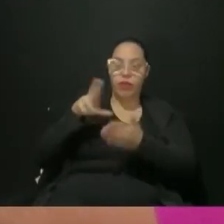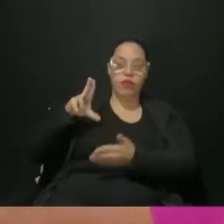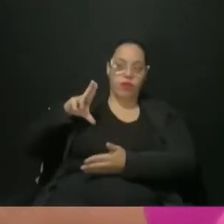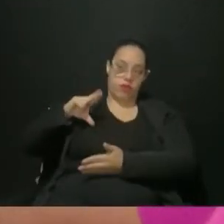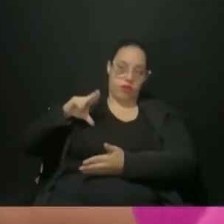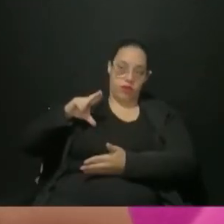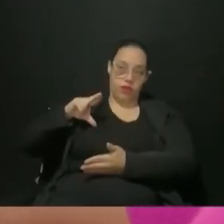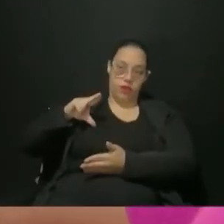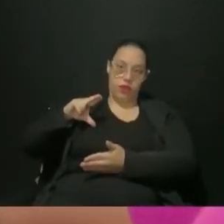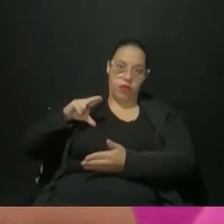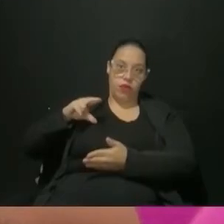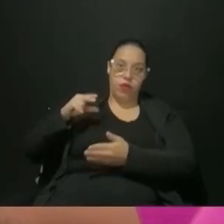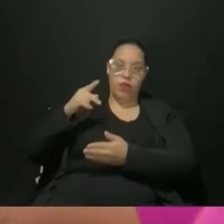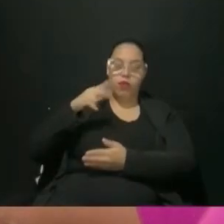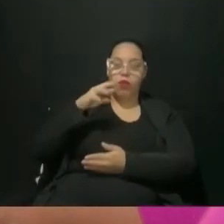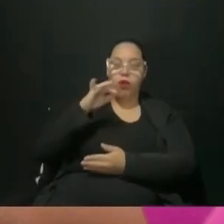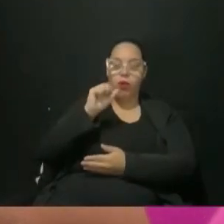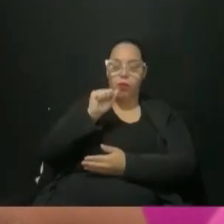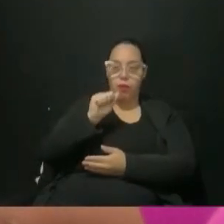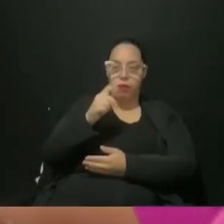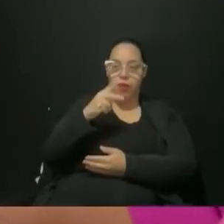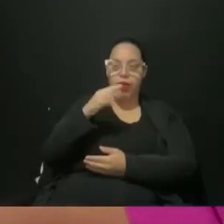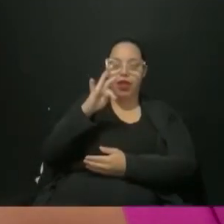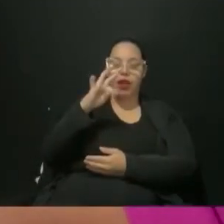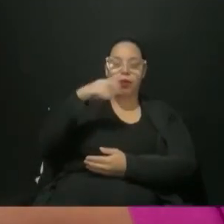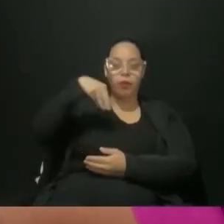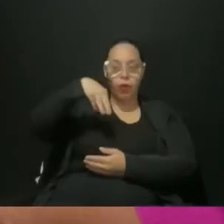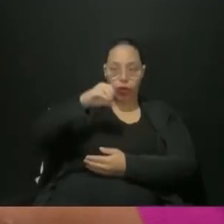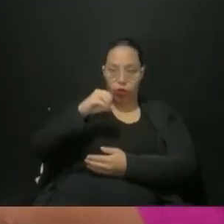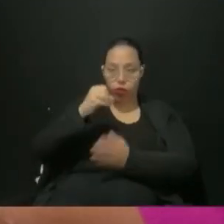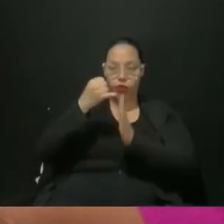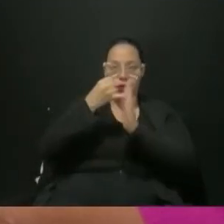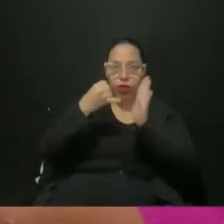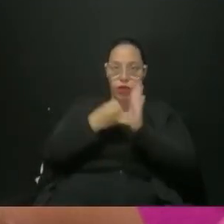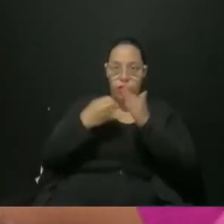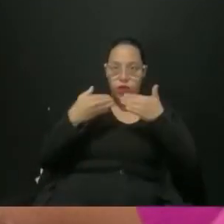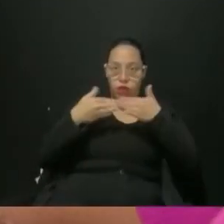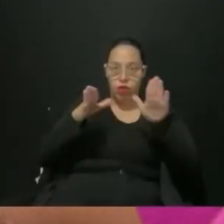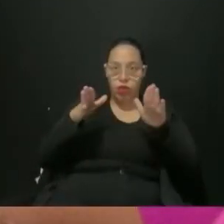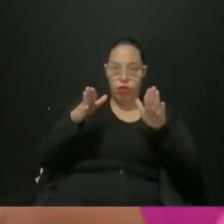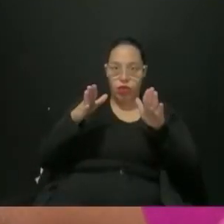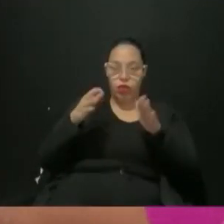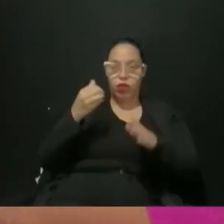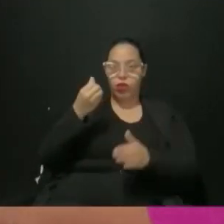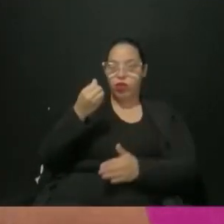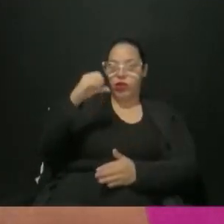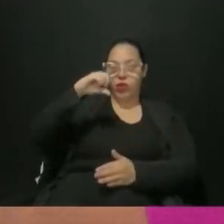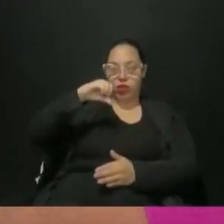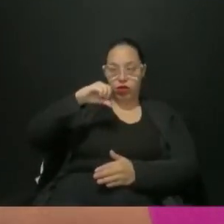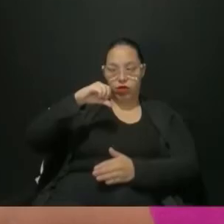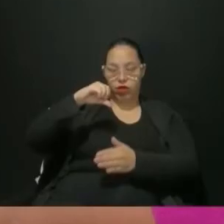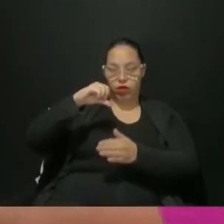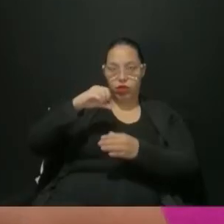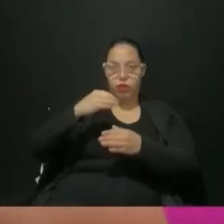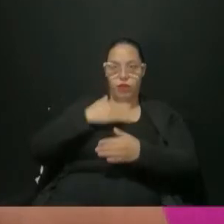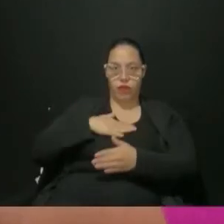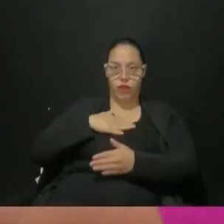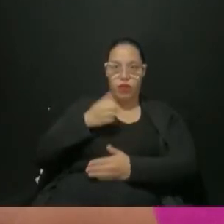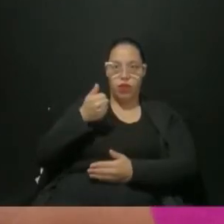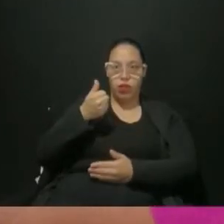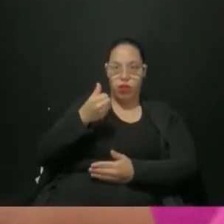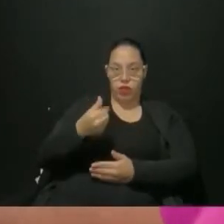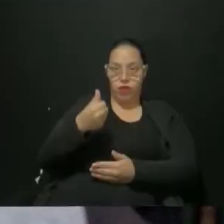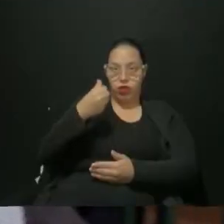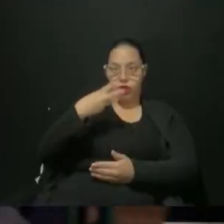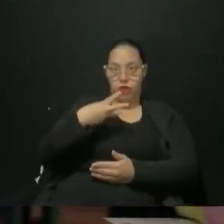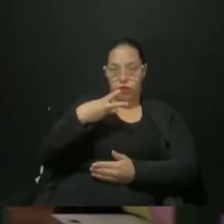privada. O Poupa Tempo também é posto de inscrição, abriu no dia 19 agora e vai até o dia 13